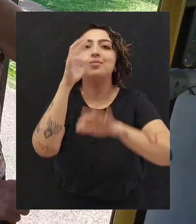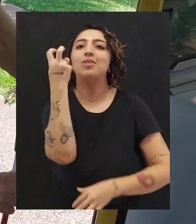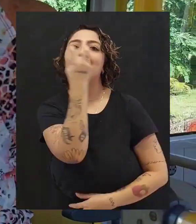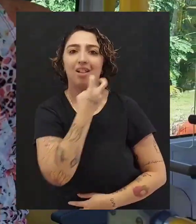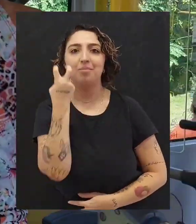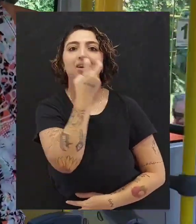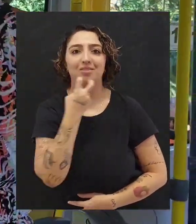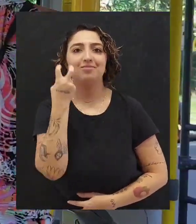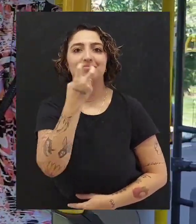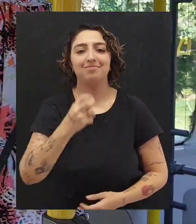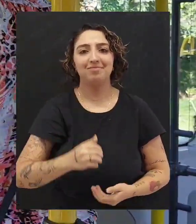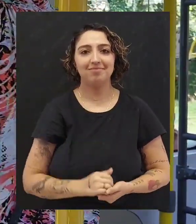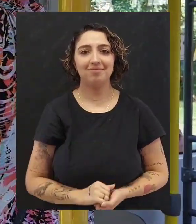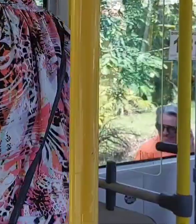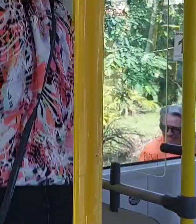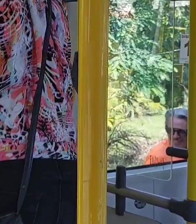fazer leitura labial.